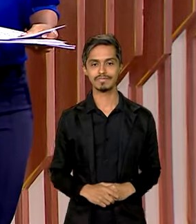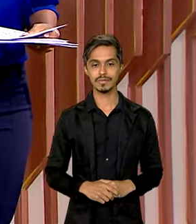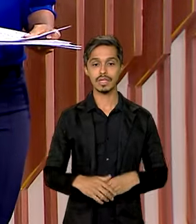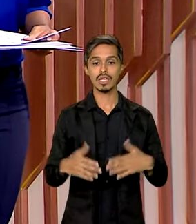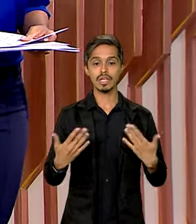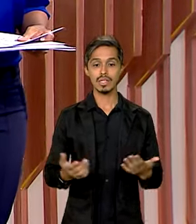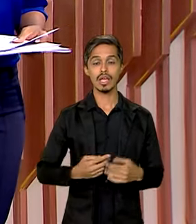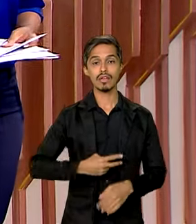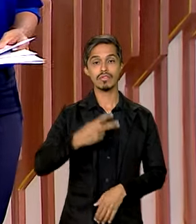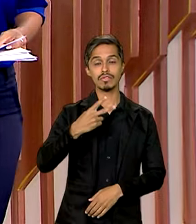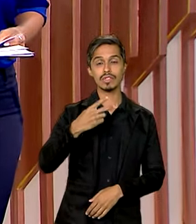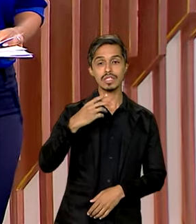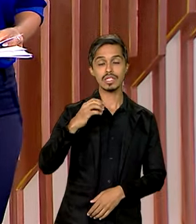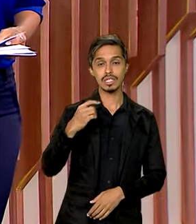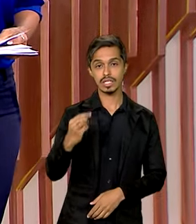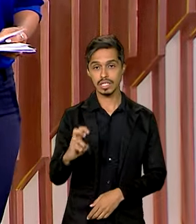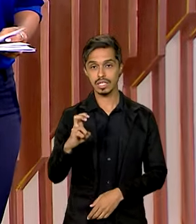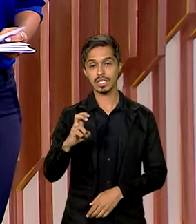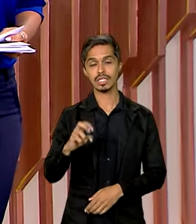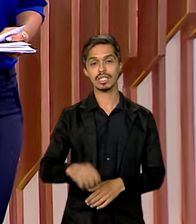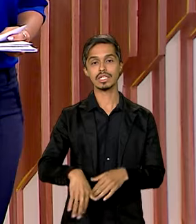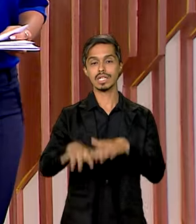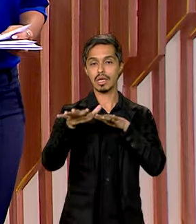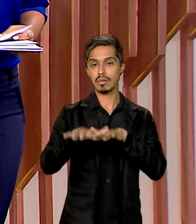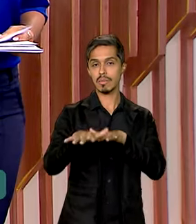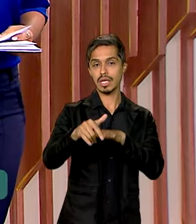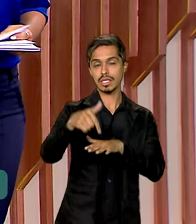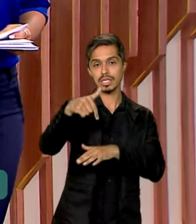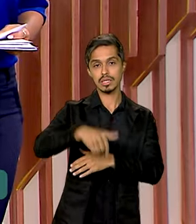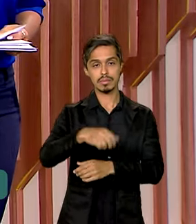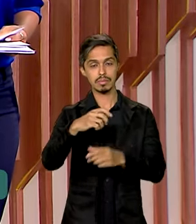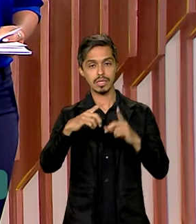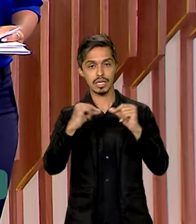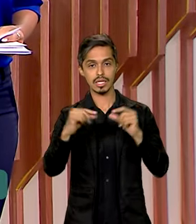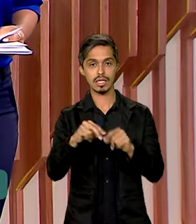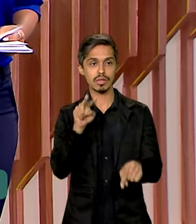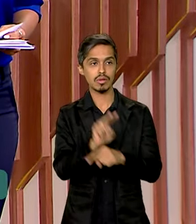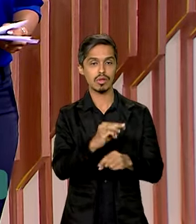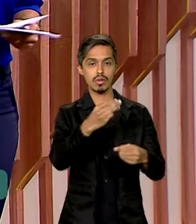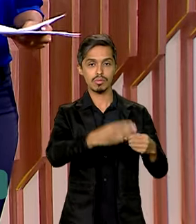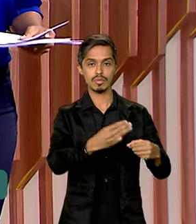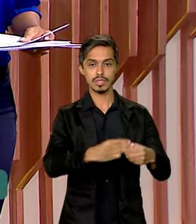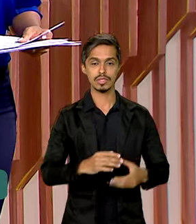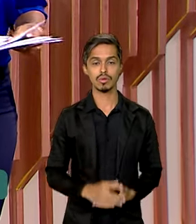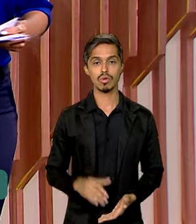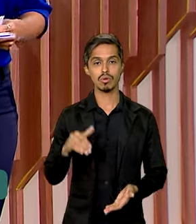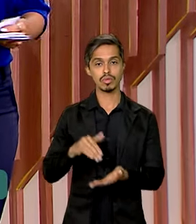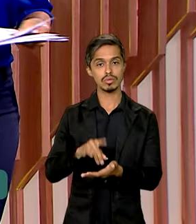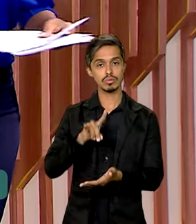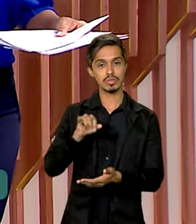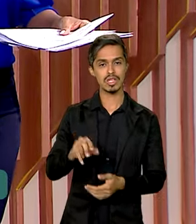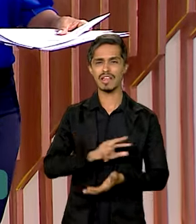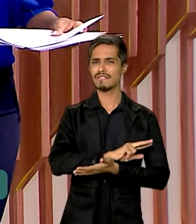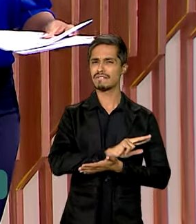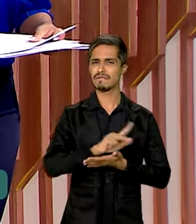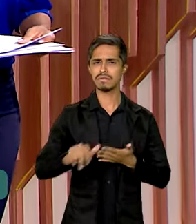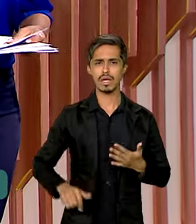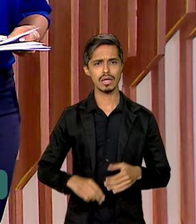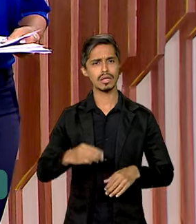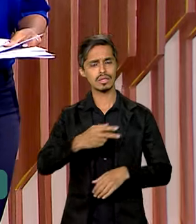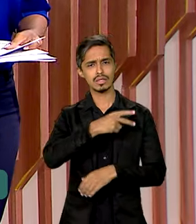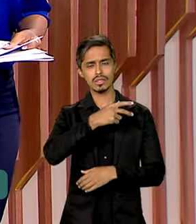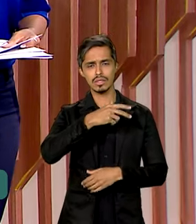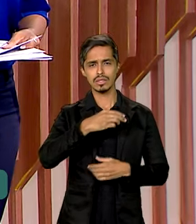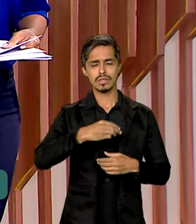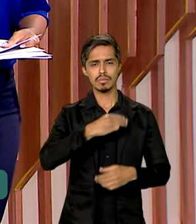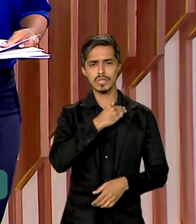terminou a 25ª edição da Marcha à Brasília em Defesa dos Municípios. No último dia, vários ministros falaram